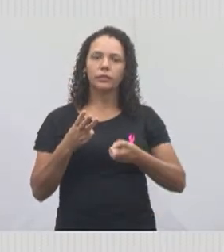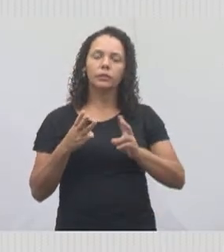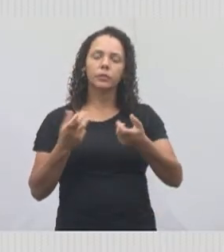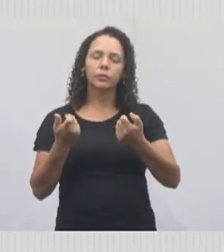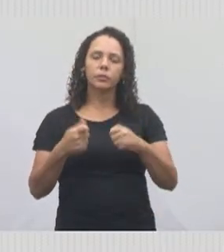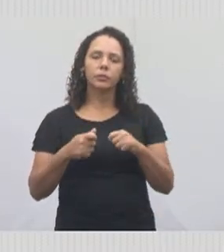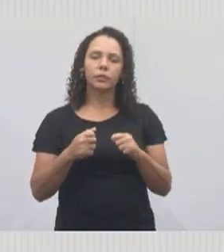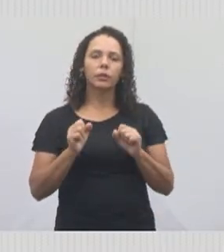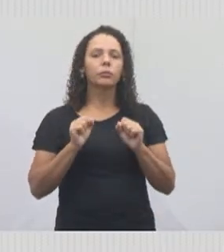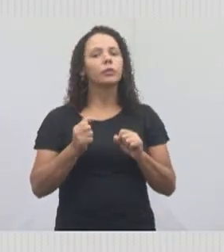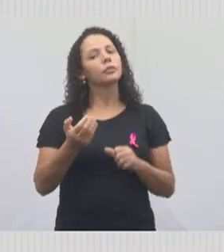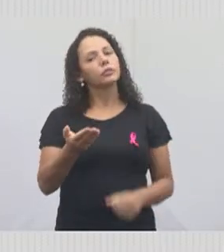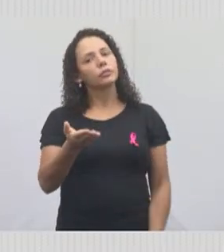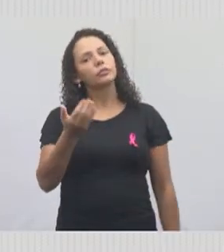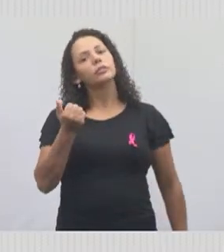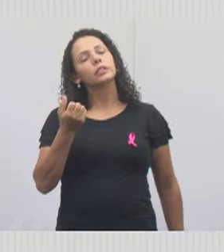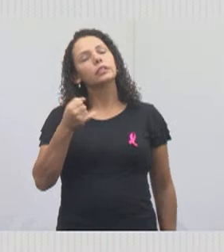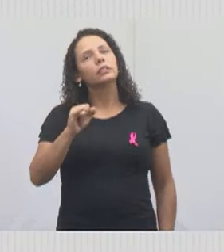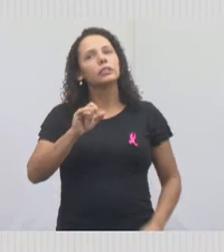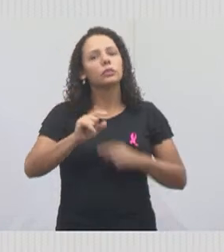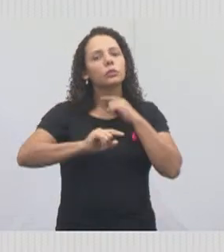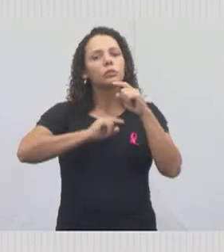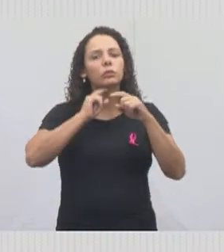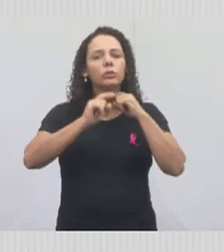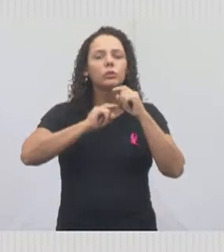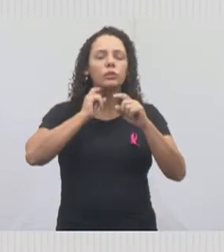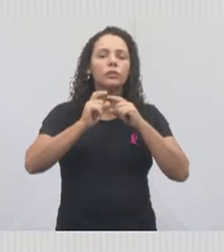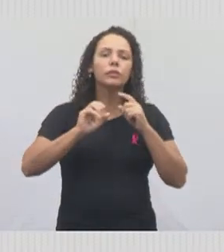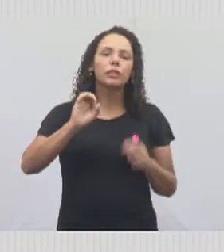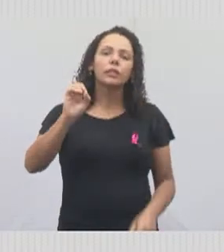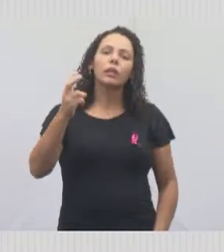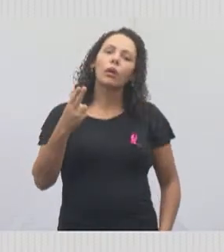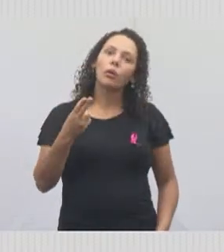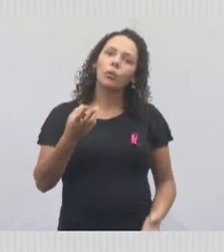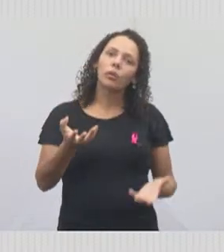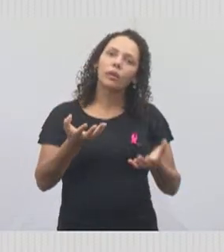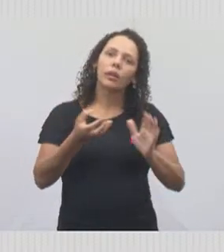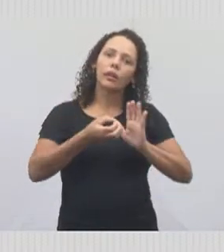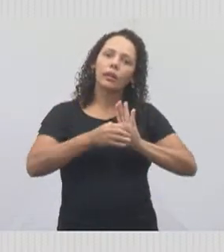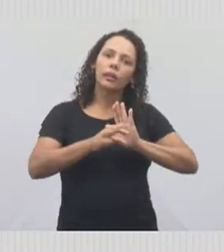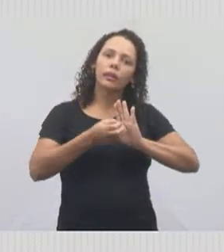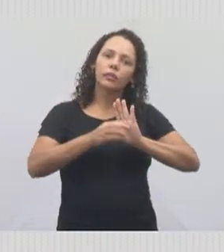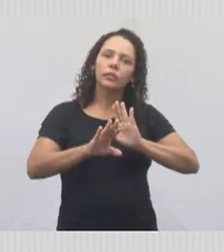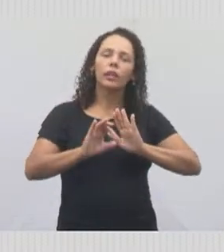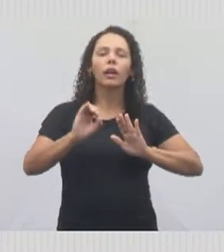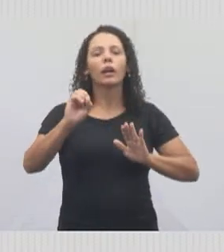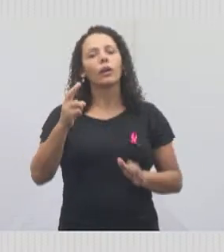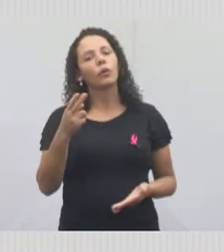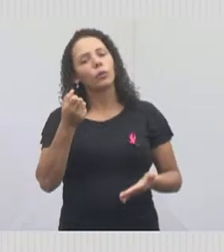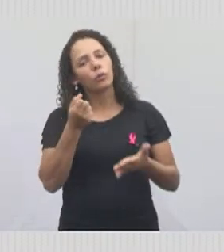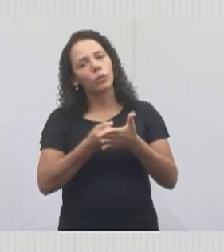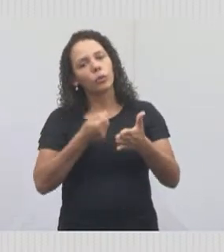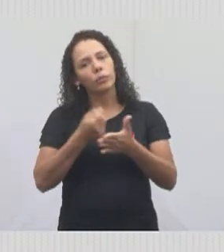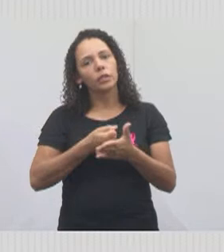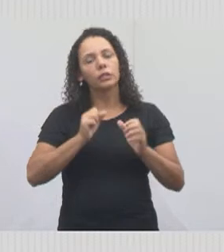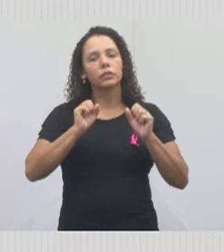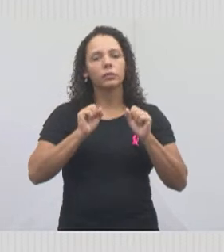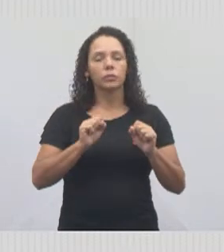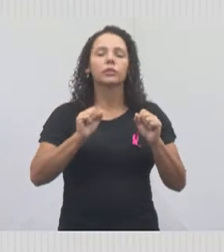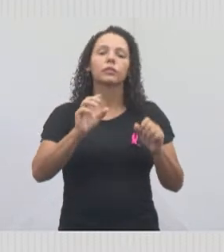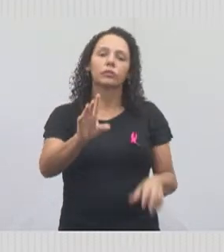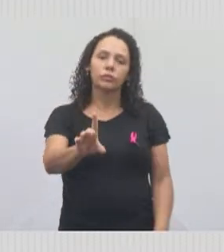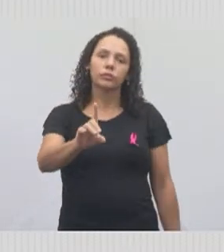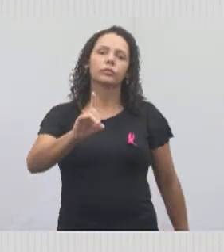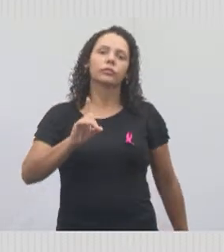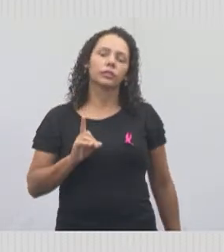necessidade de tirar alguma dúvida ou mesmo de fazer uma indicação, alguma cobrança, vocês poderão estar cobrando